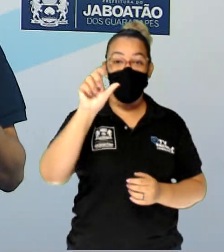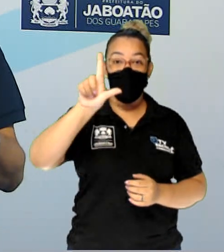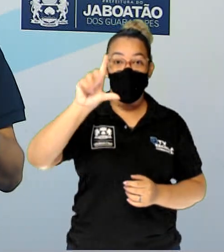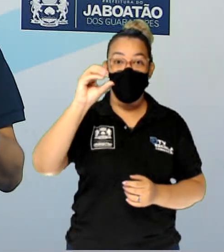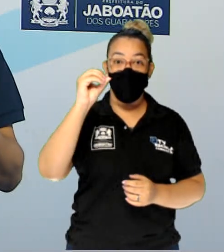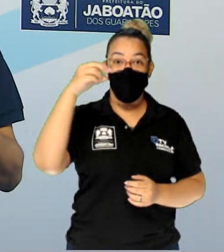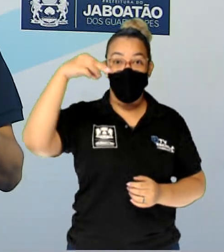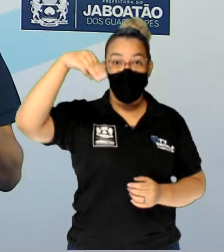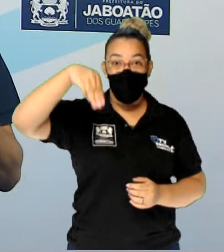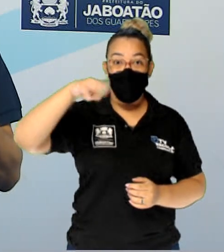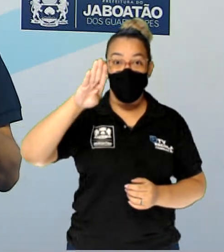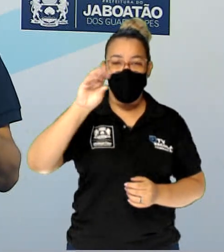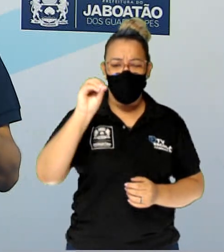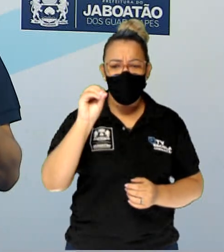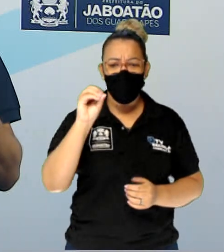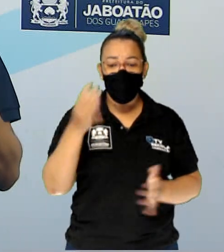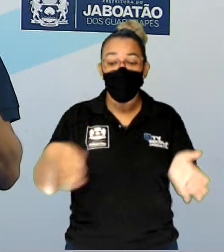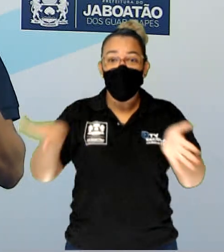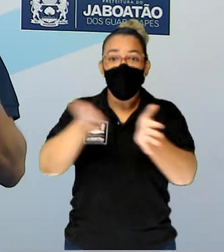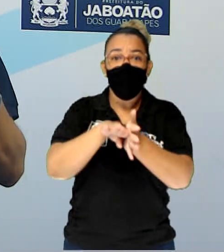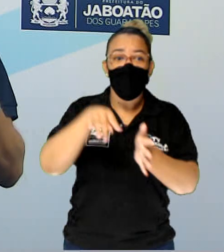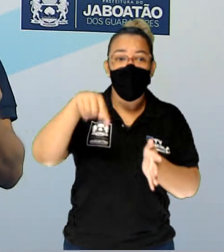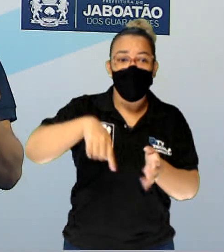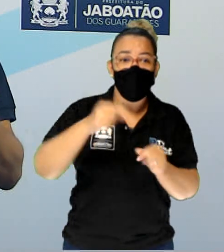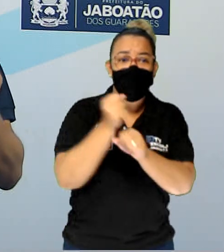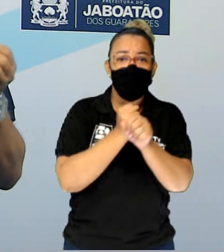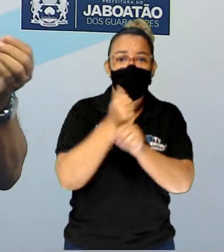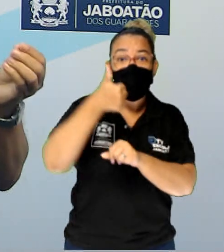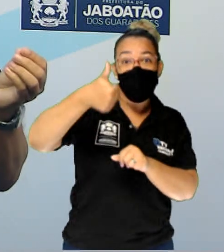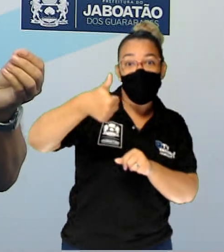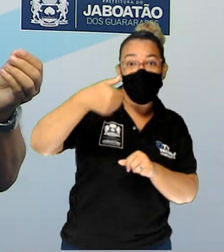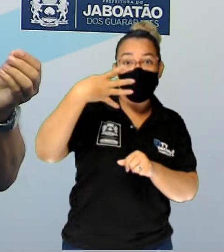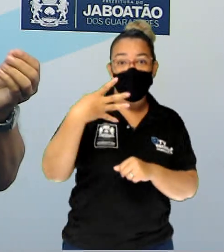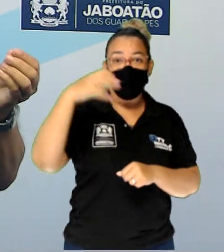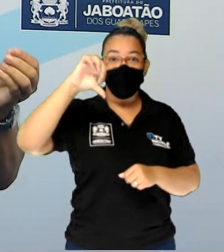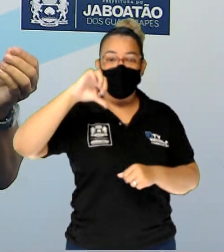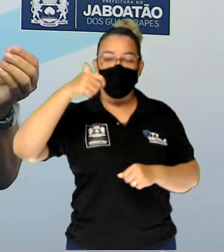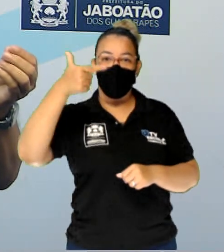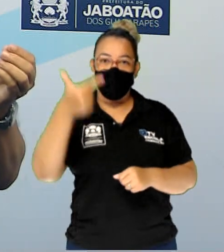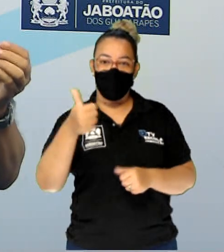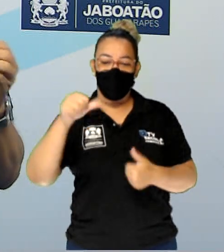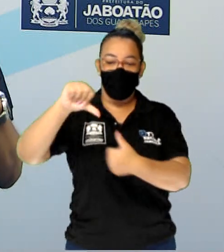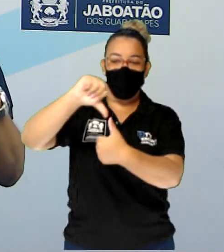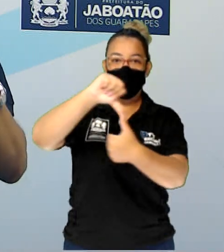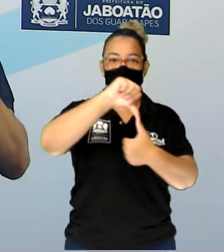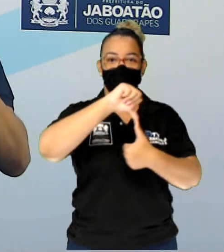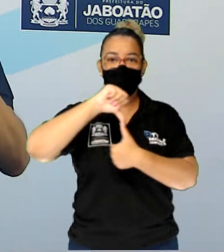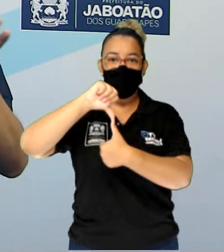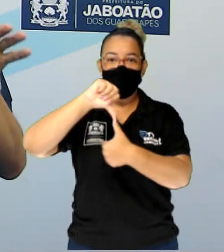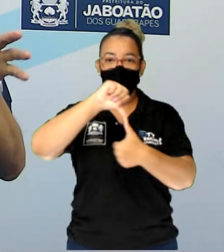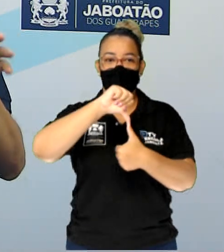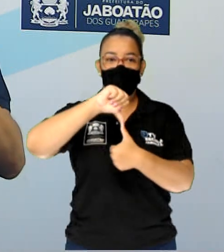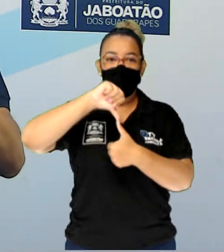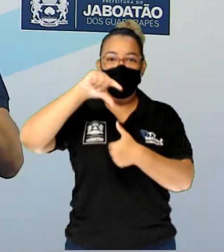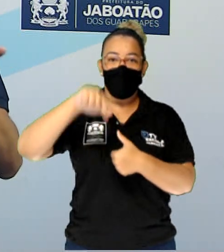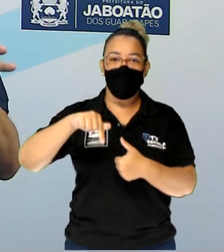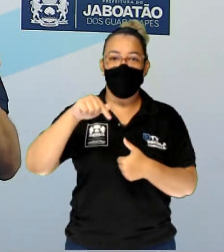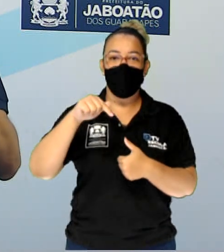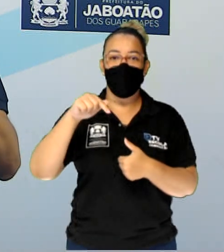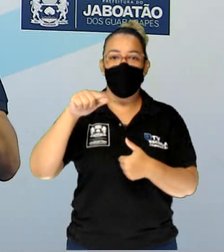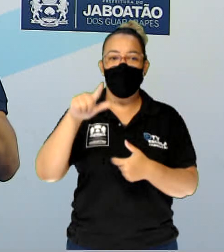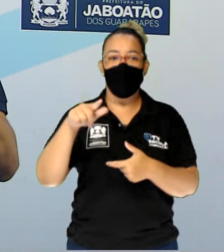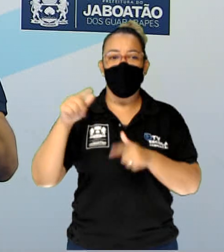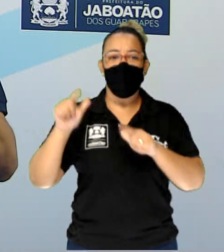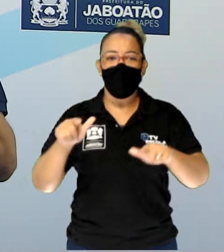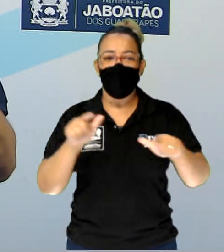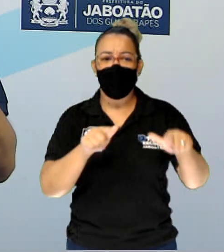Cristóvão chega em 1492 na América Central, ali nas ilhas São Tomé